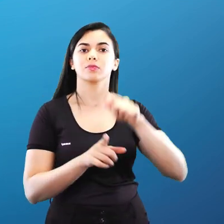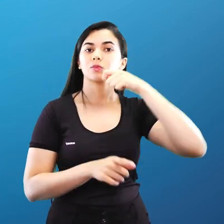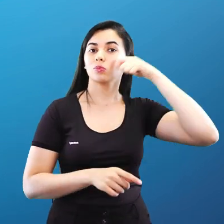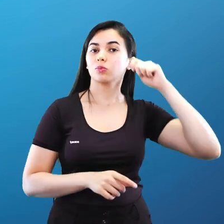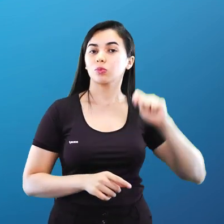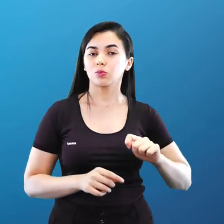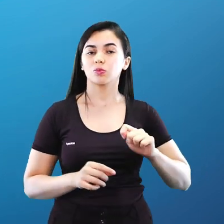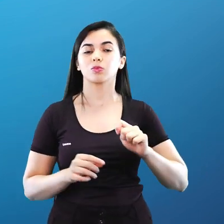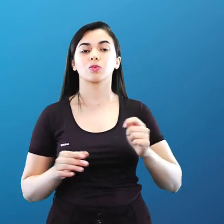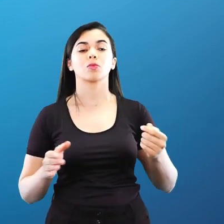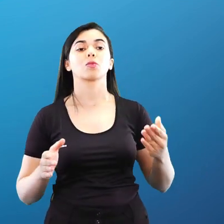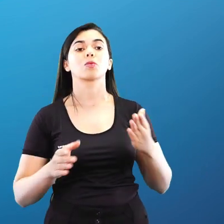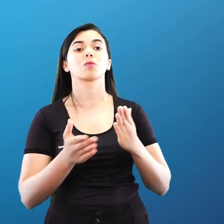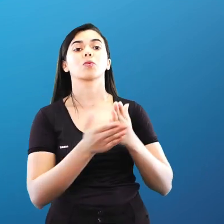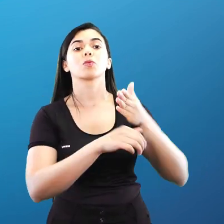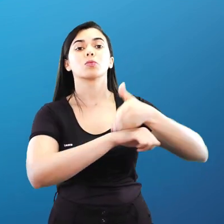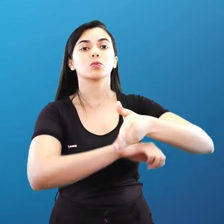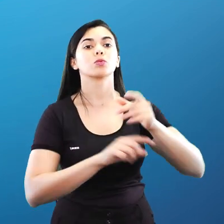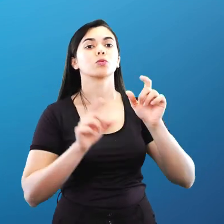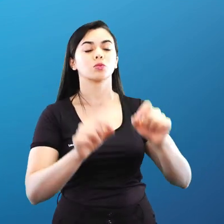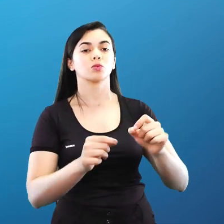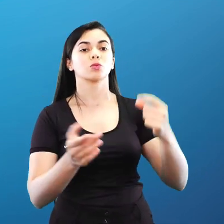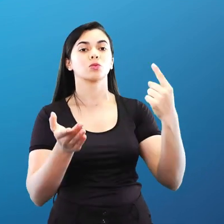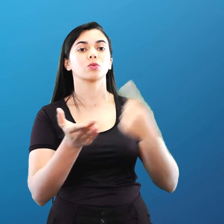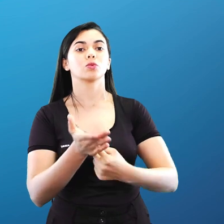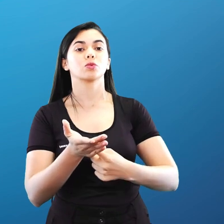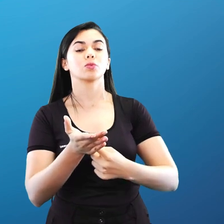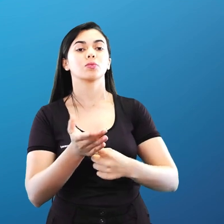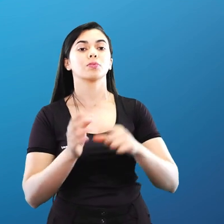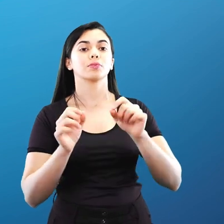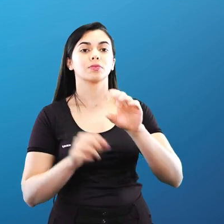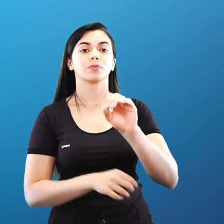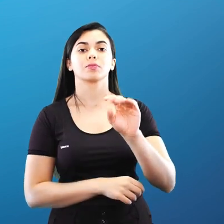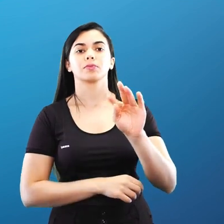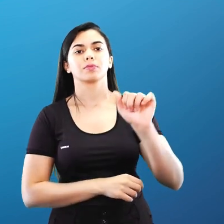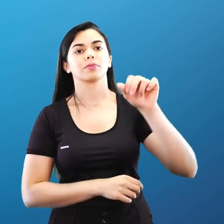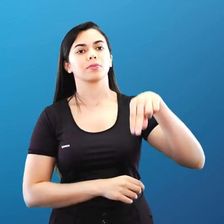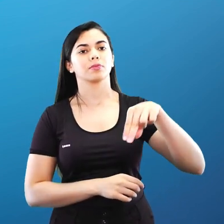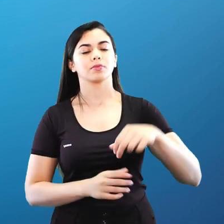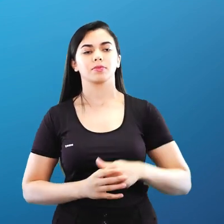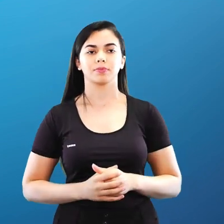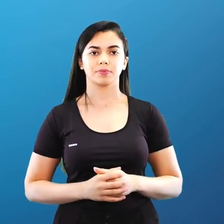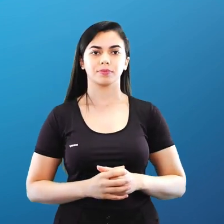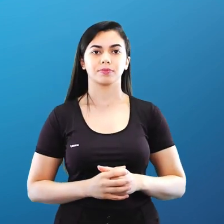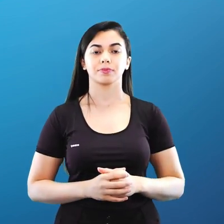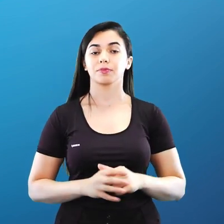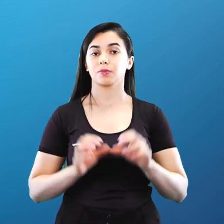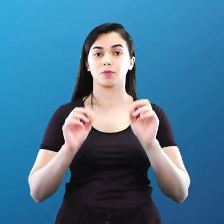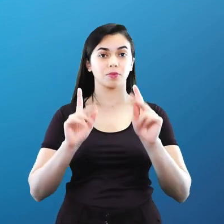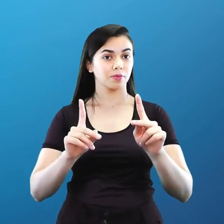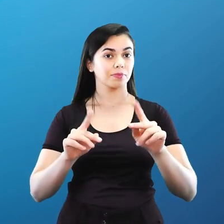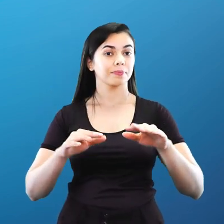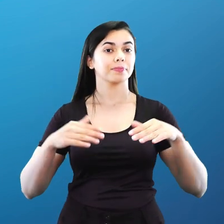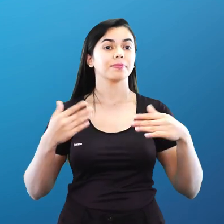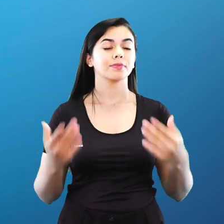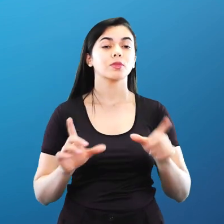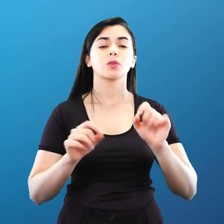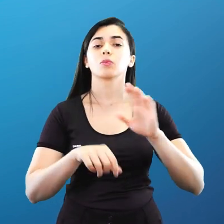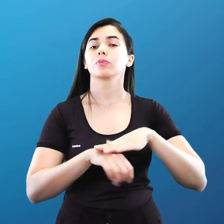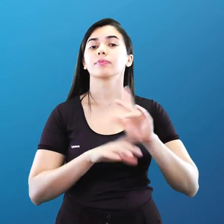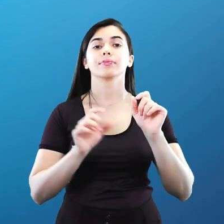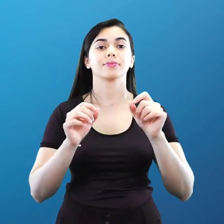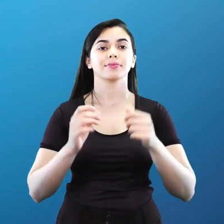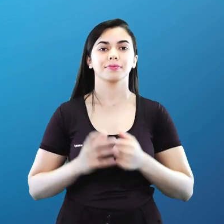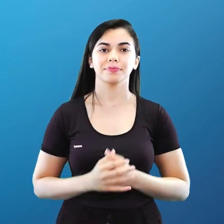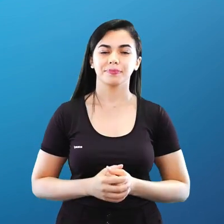tratado, ao pacto da OTAN. Beleza, gente, o que mais que eu trouxe